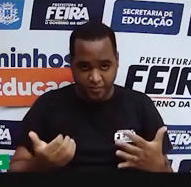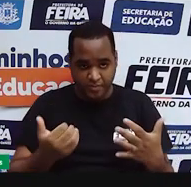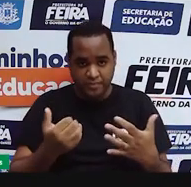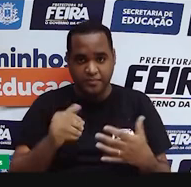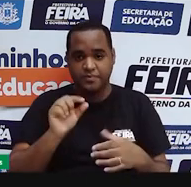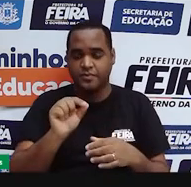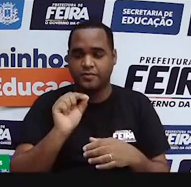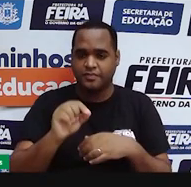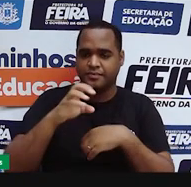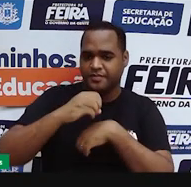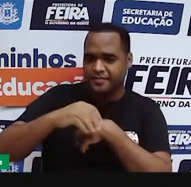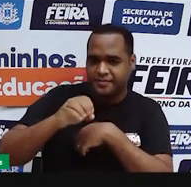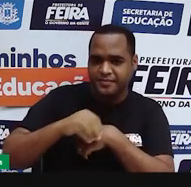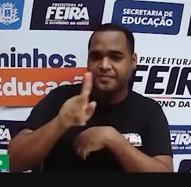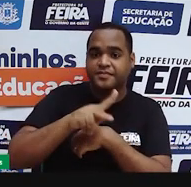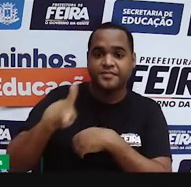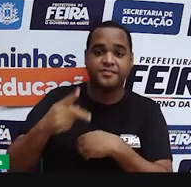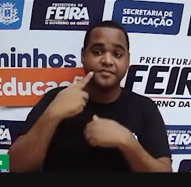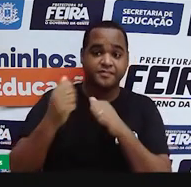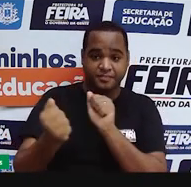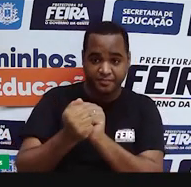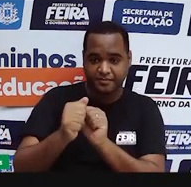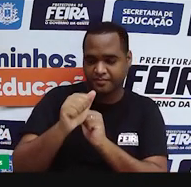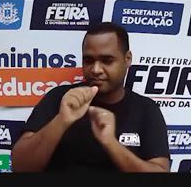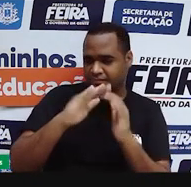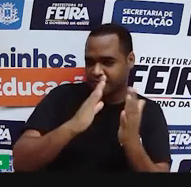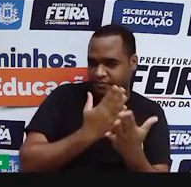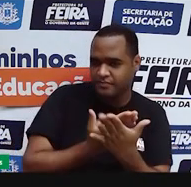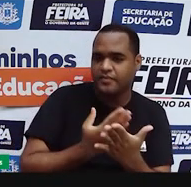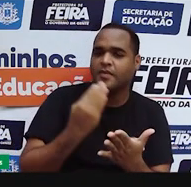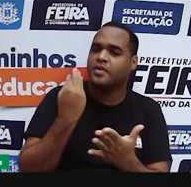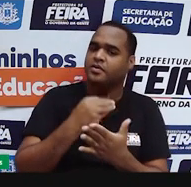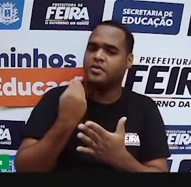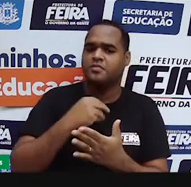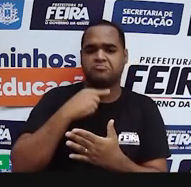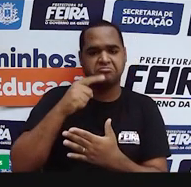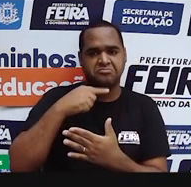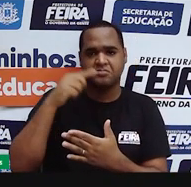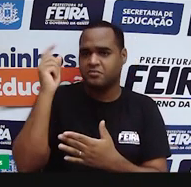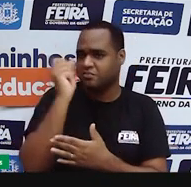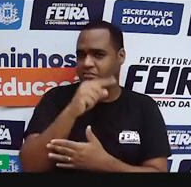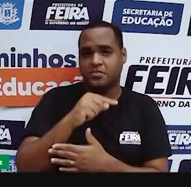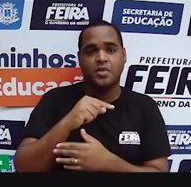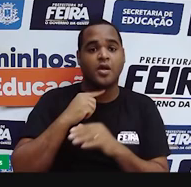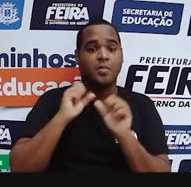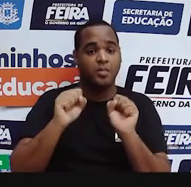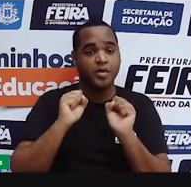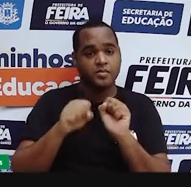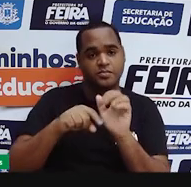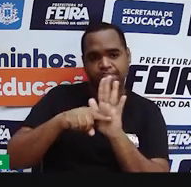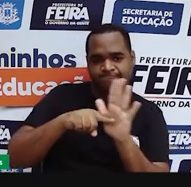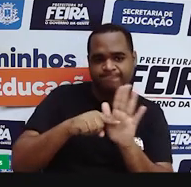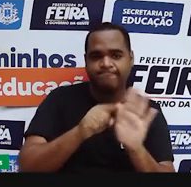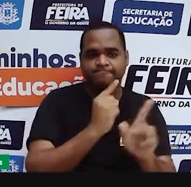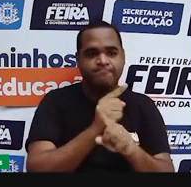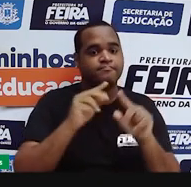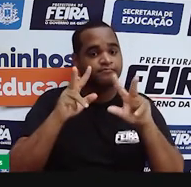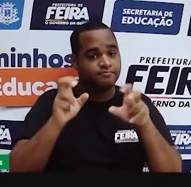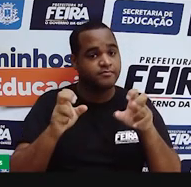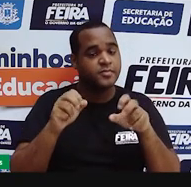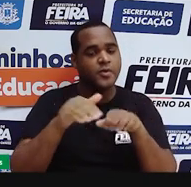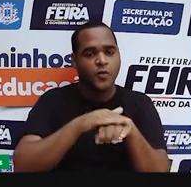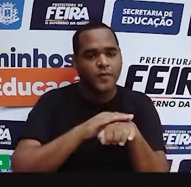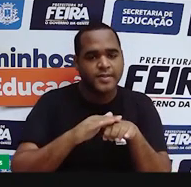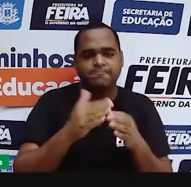professores de vocês na escola de vocês. aproveitem para tirar dúvidas, para pesquisar mais coisas sobre o tema e conversar com os colegas e